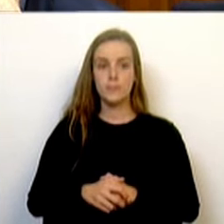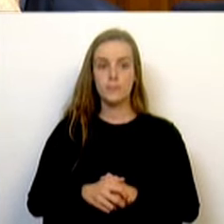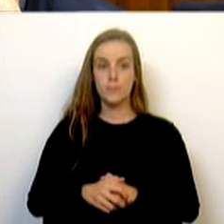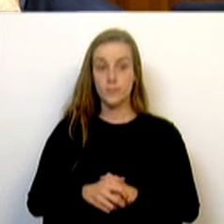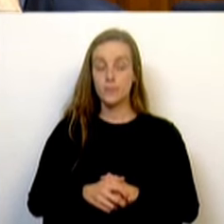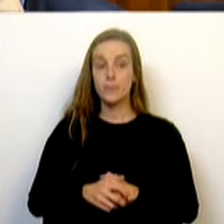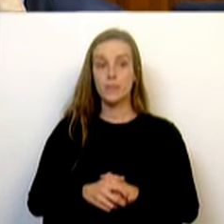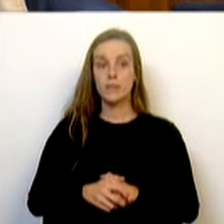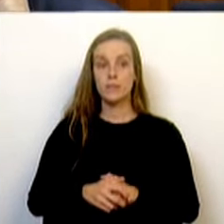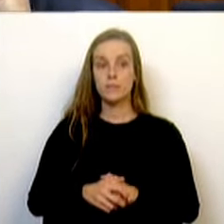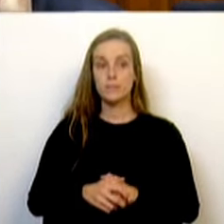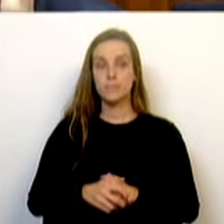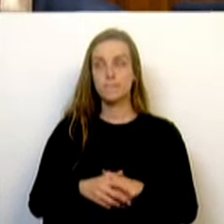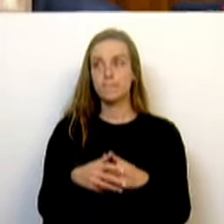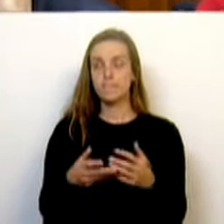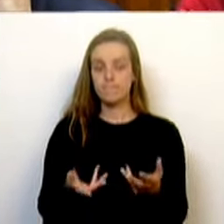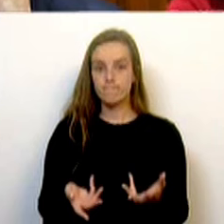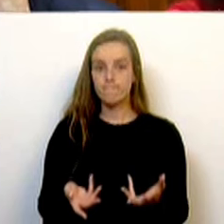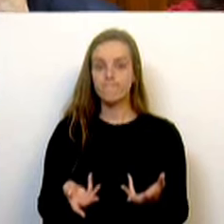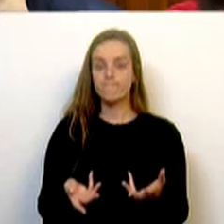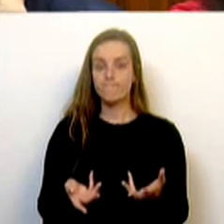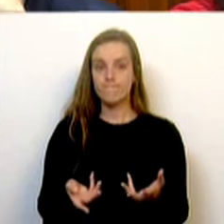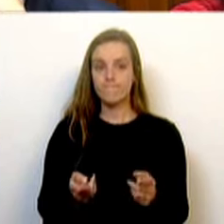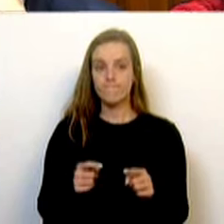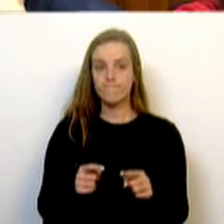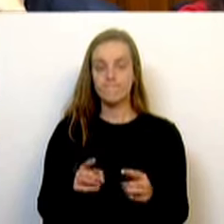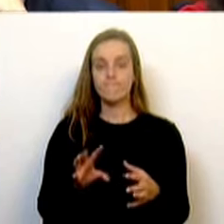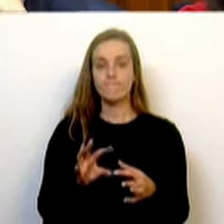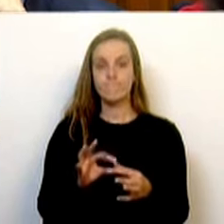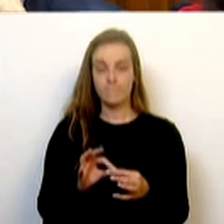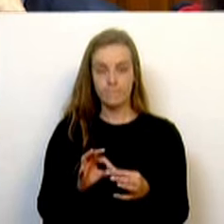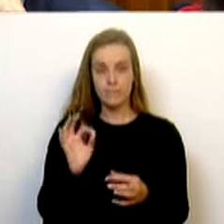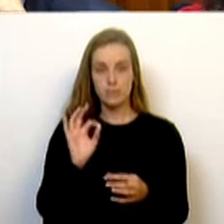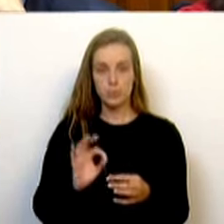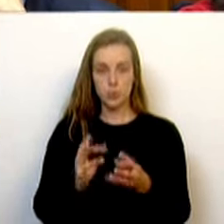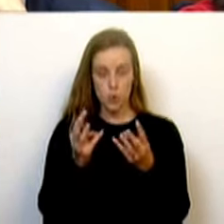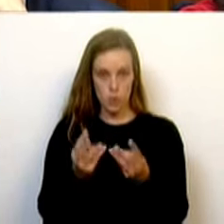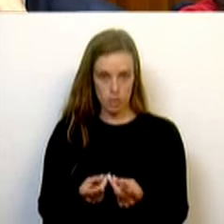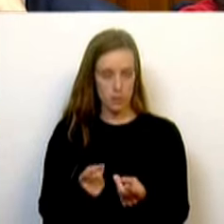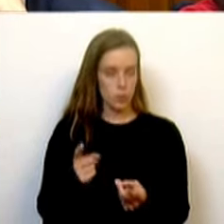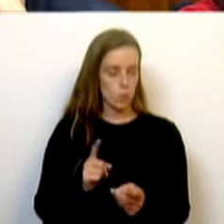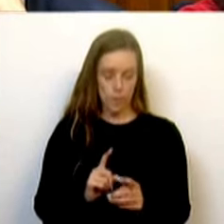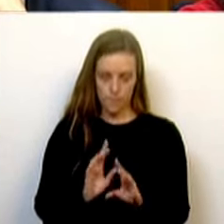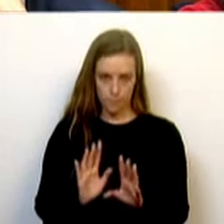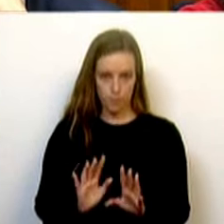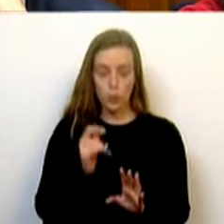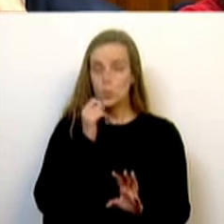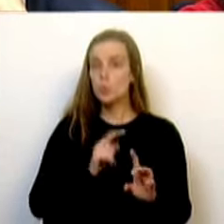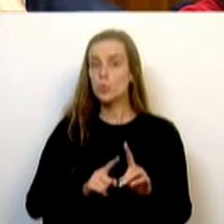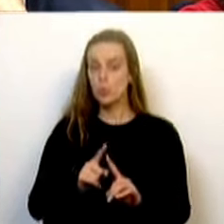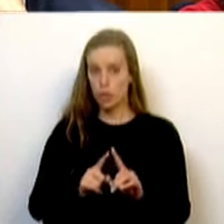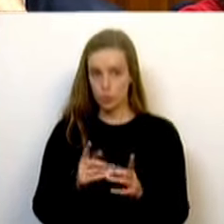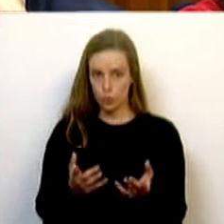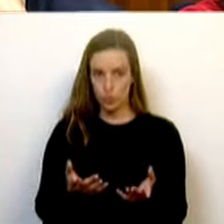Não é a questão da dotação orçamental, porque, senhores deputados, quando ao